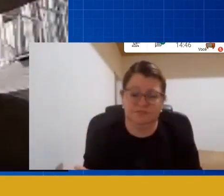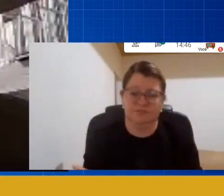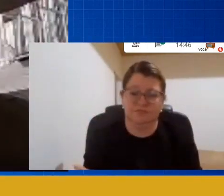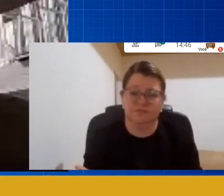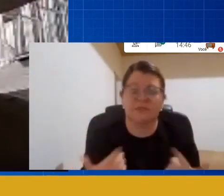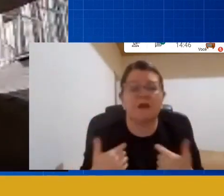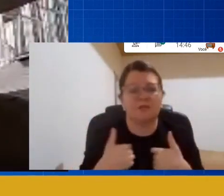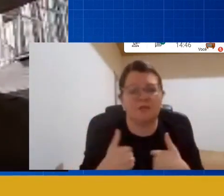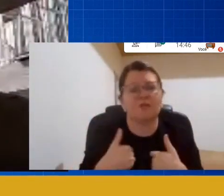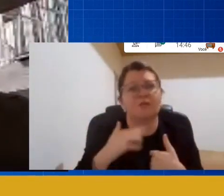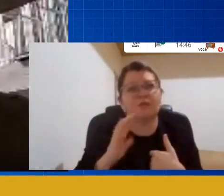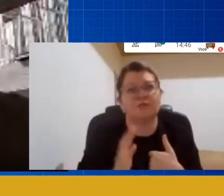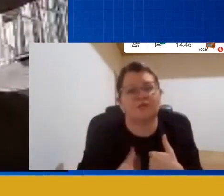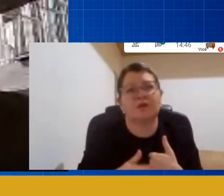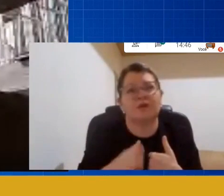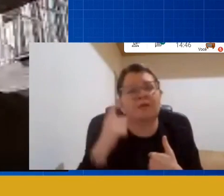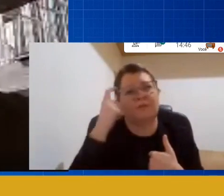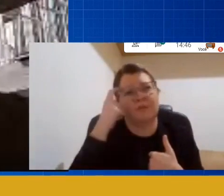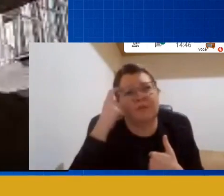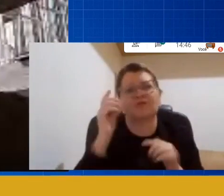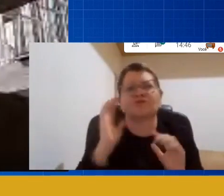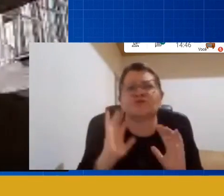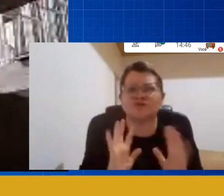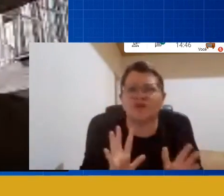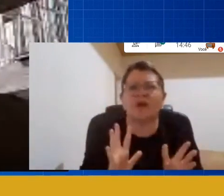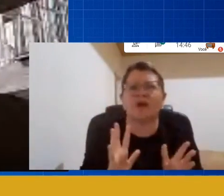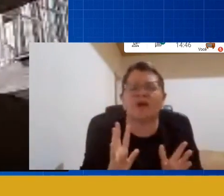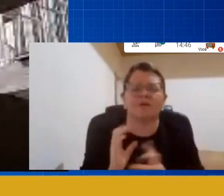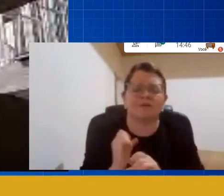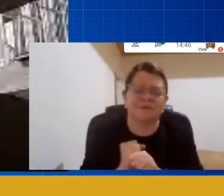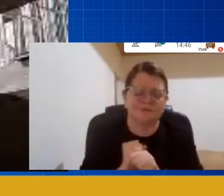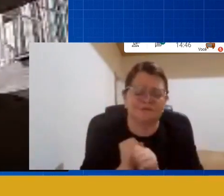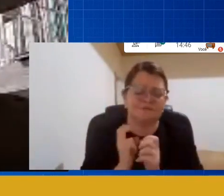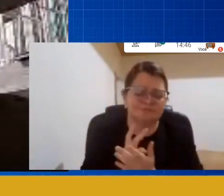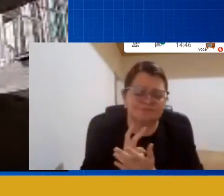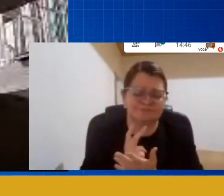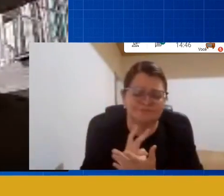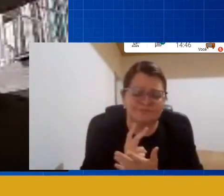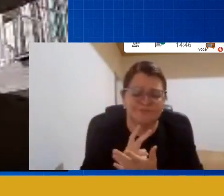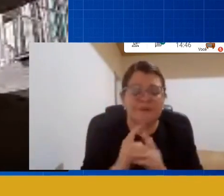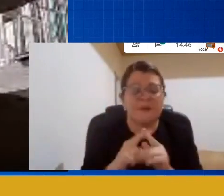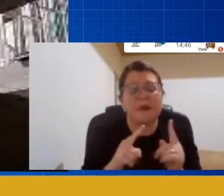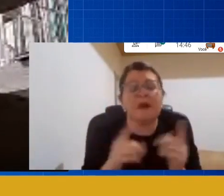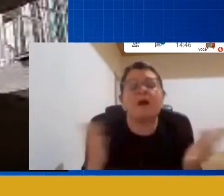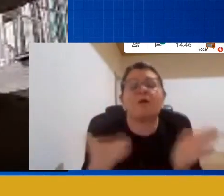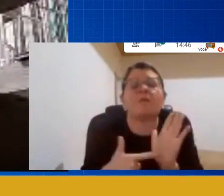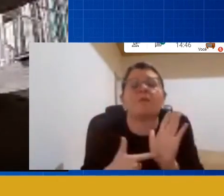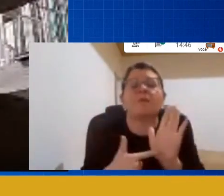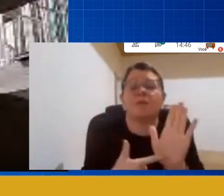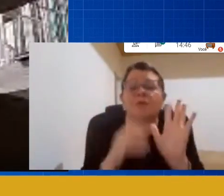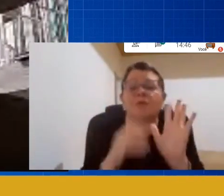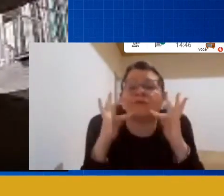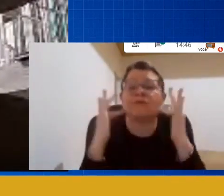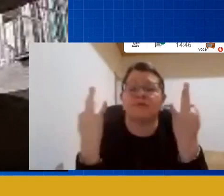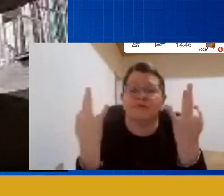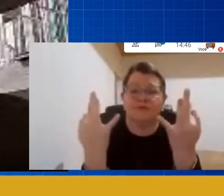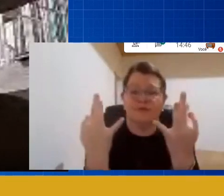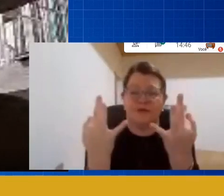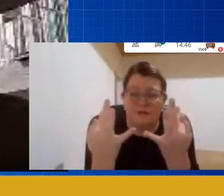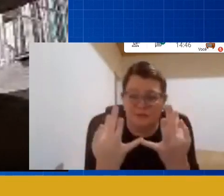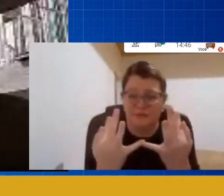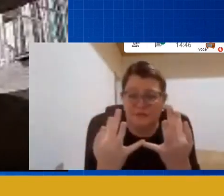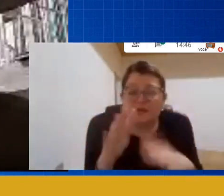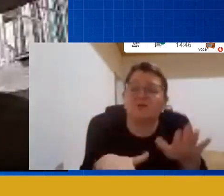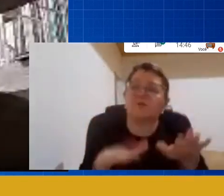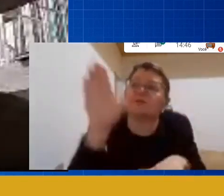tempo o que aconteceu é que esse momento evidenciou isso famílias que terceirizavam o processo educacional